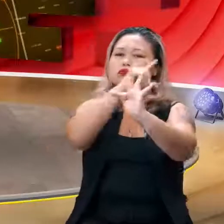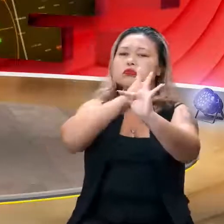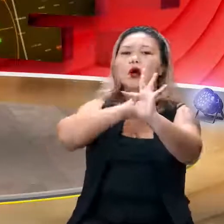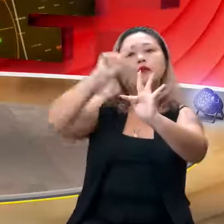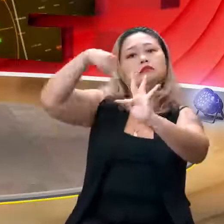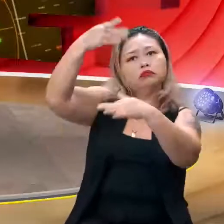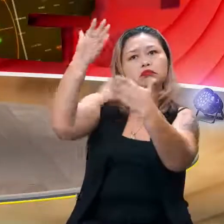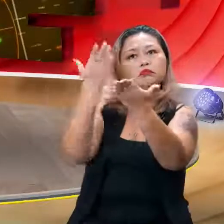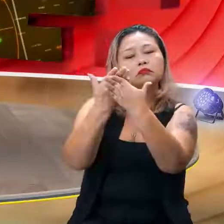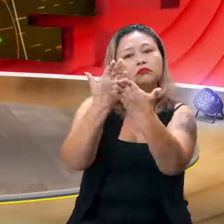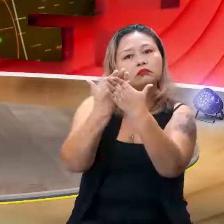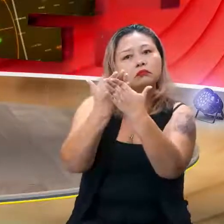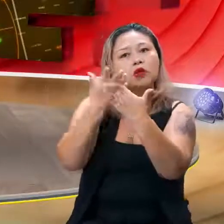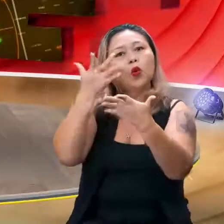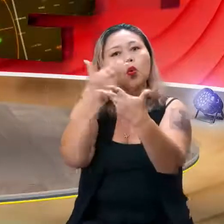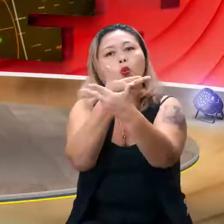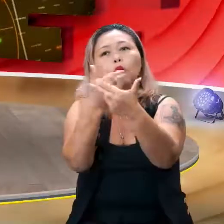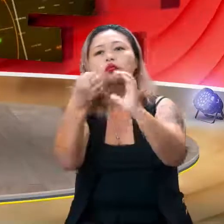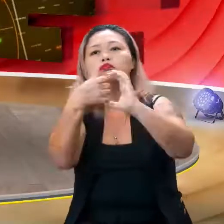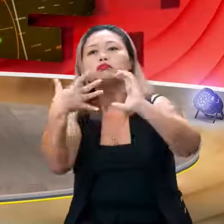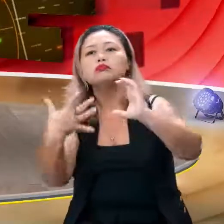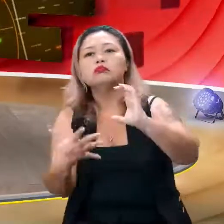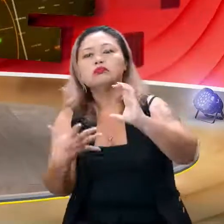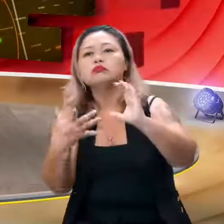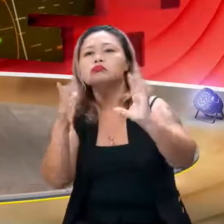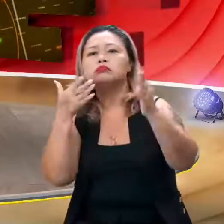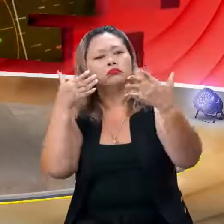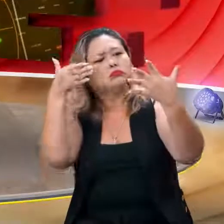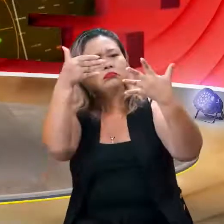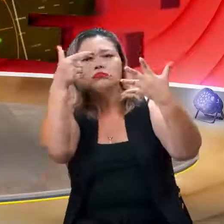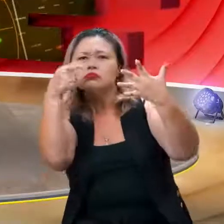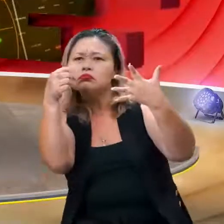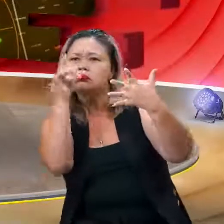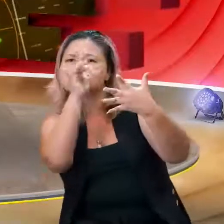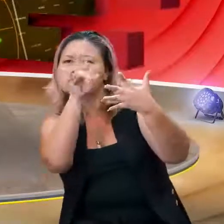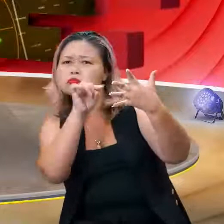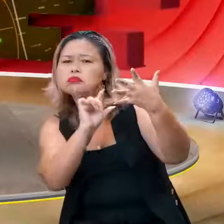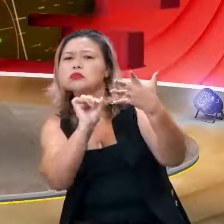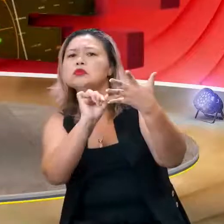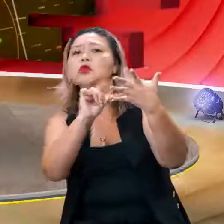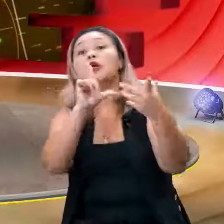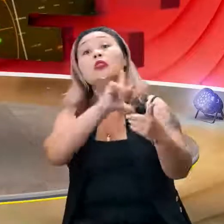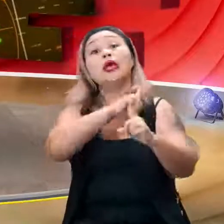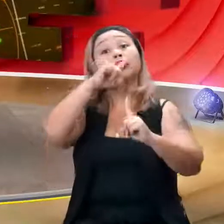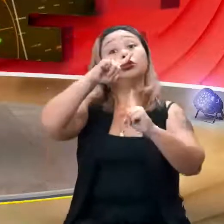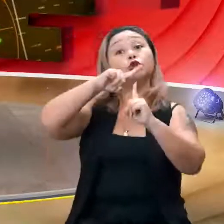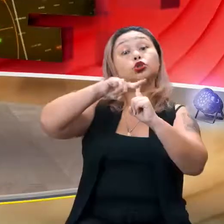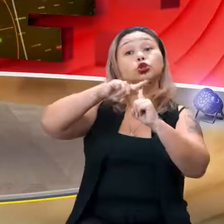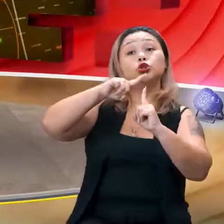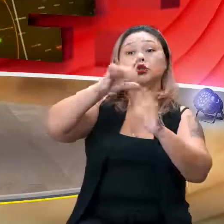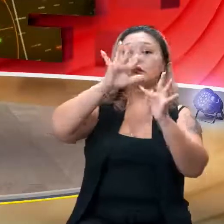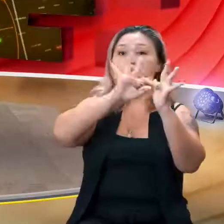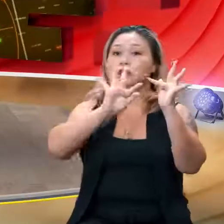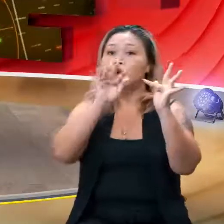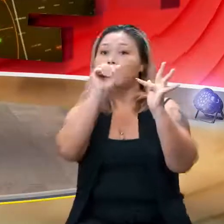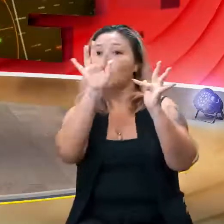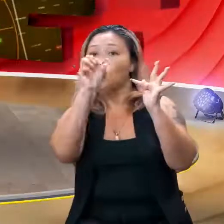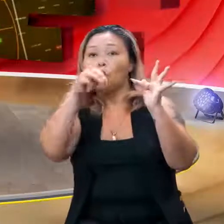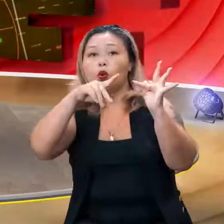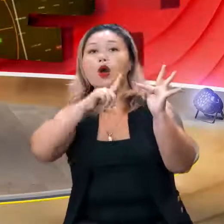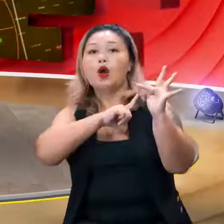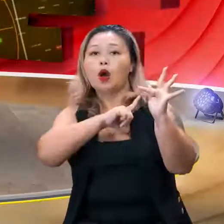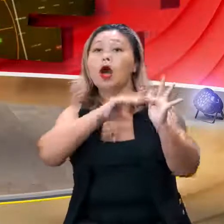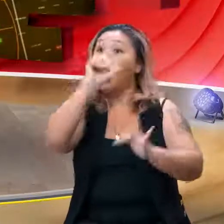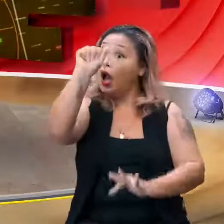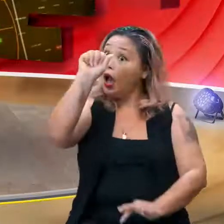aula a gente vem com algumas características específicas, né? Existem ainda tipos de função afim. Então o A pode ser zero. O A pode